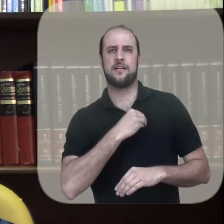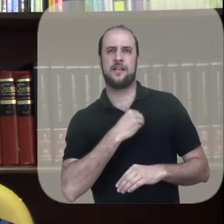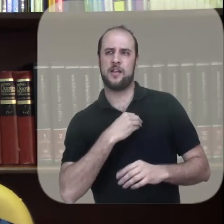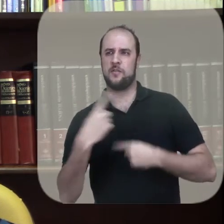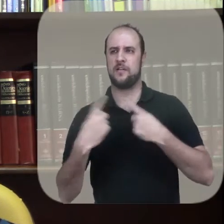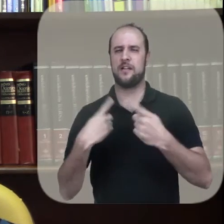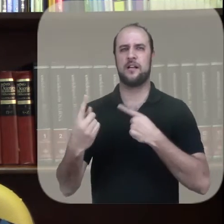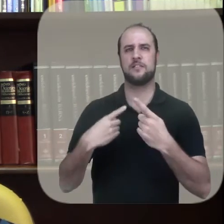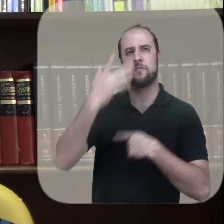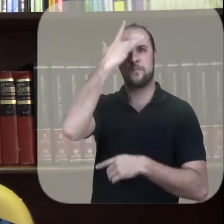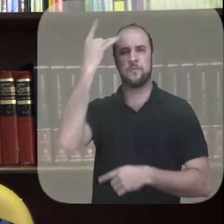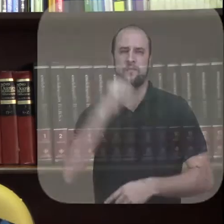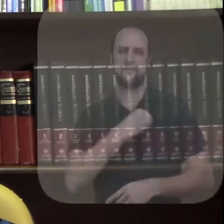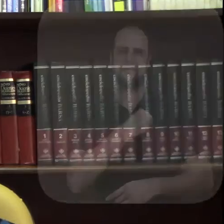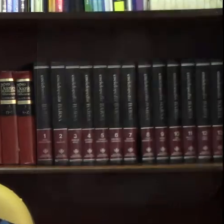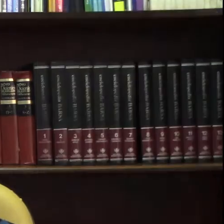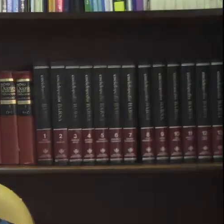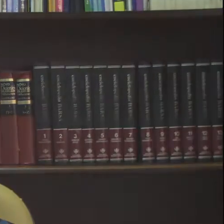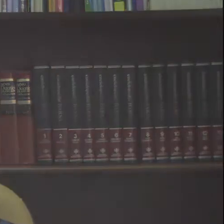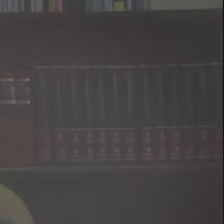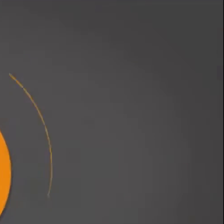graus de envolvimento com os pecadores.